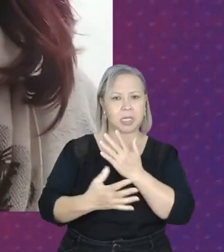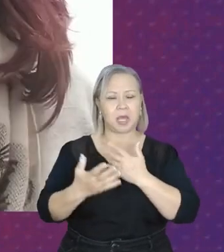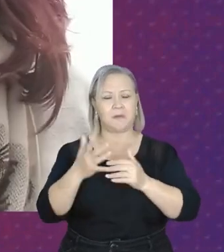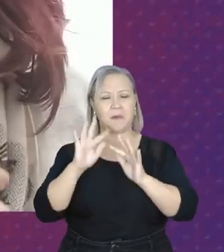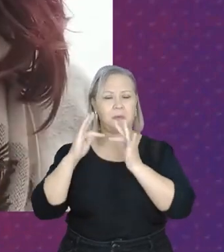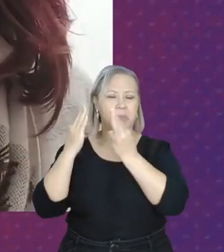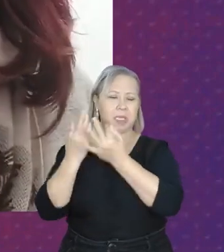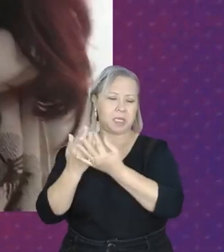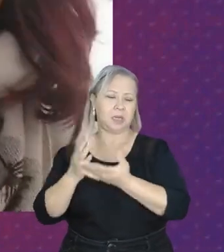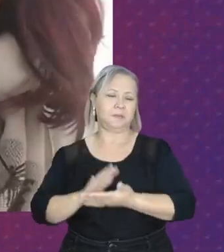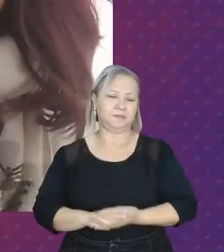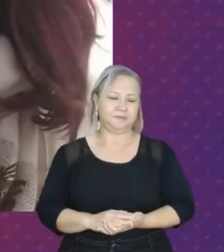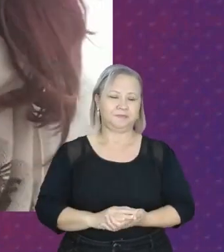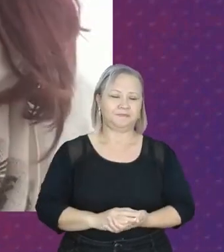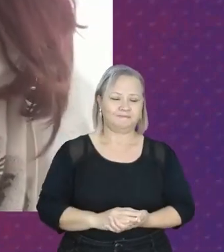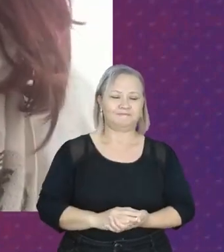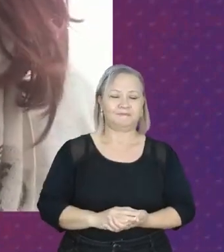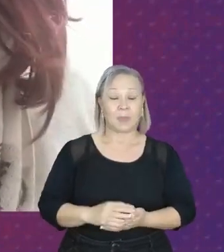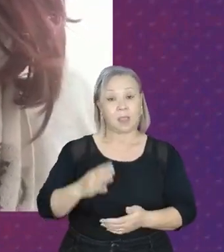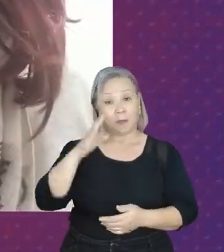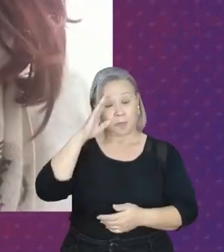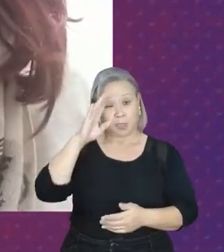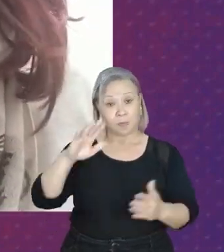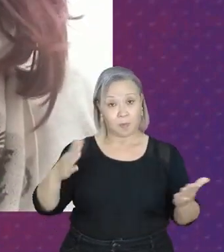gigantesca.